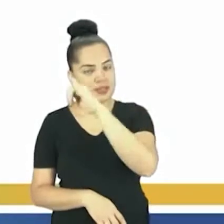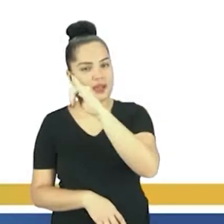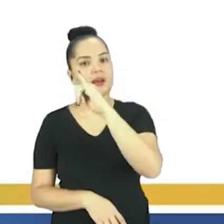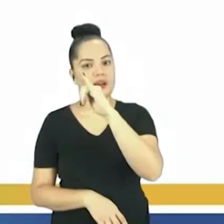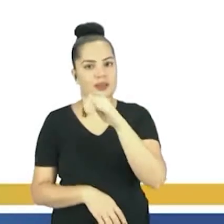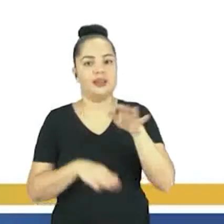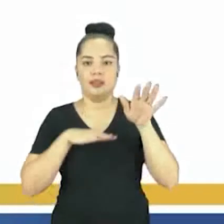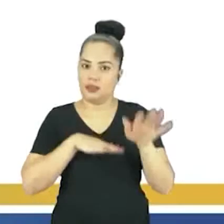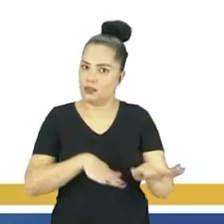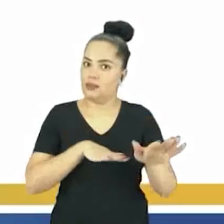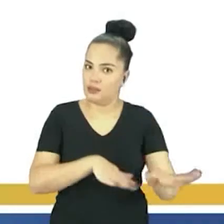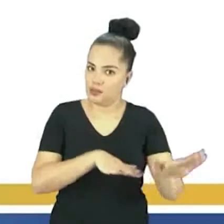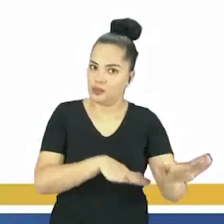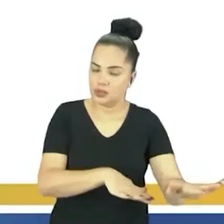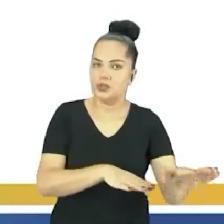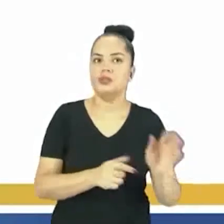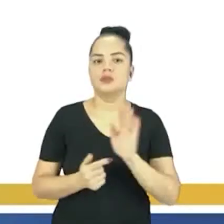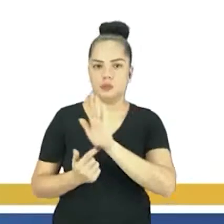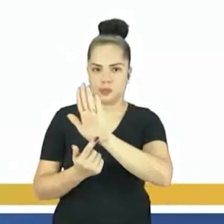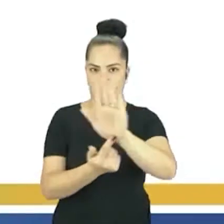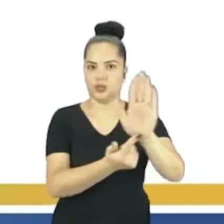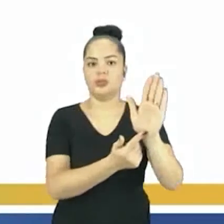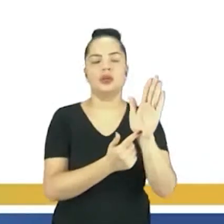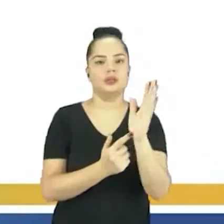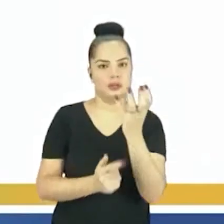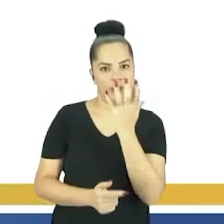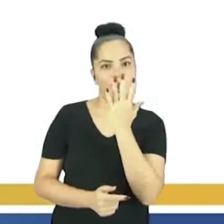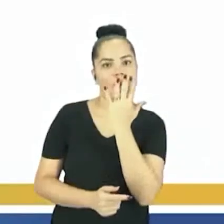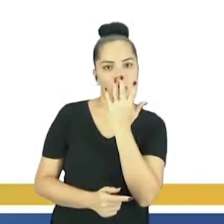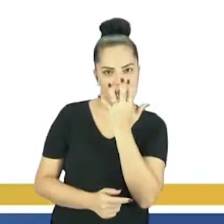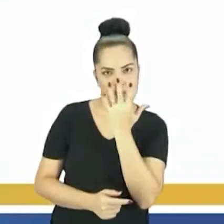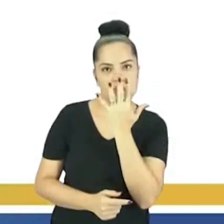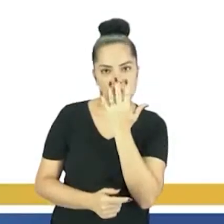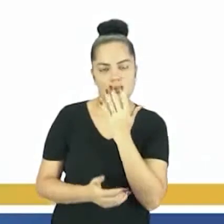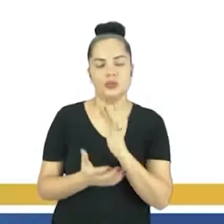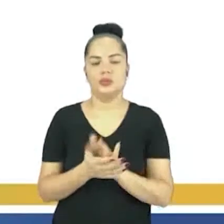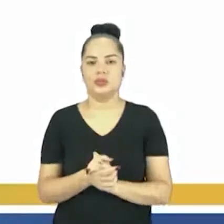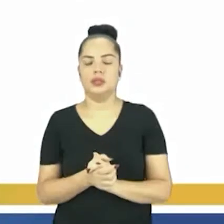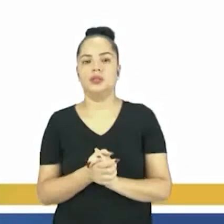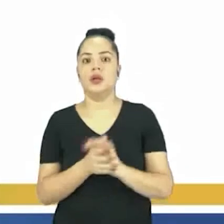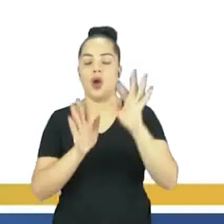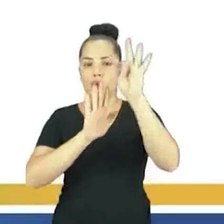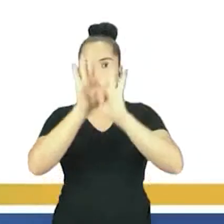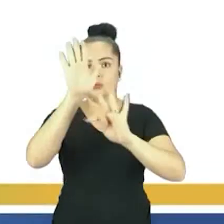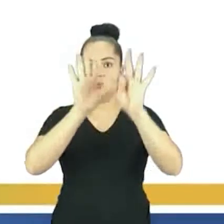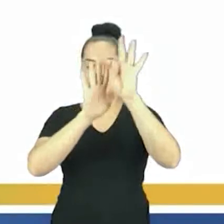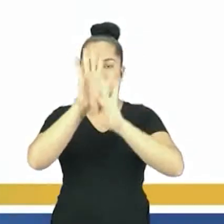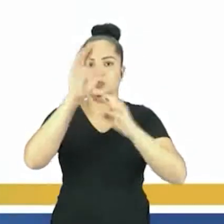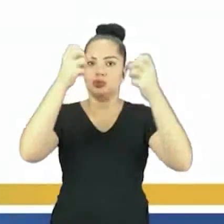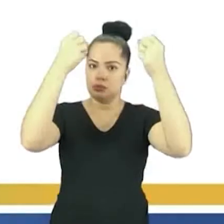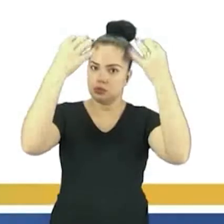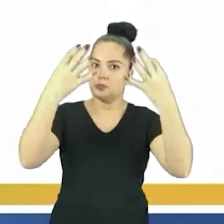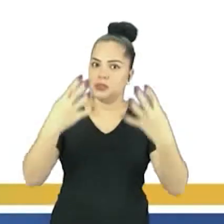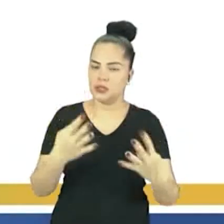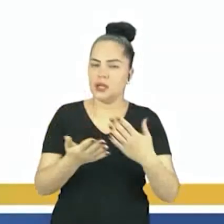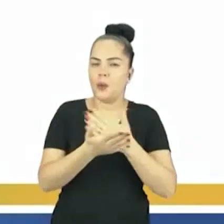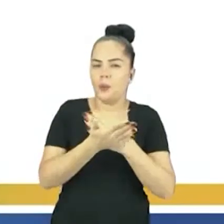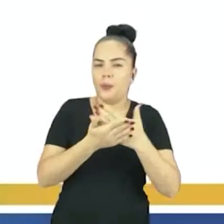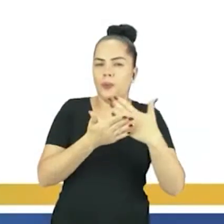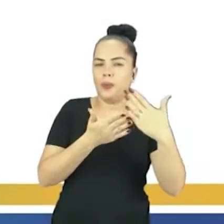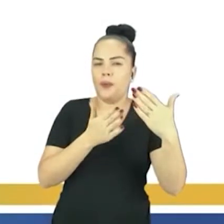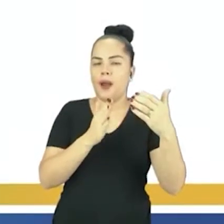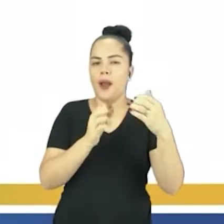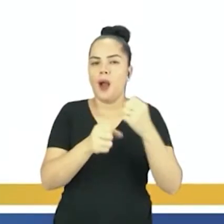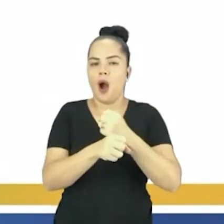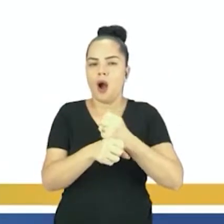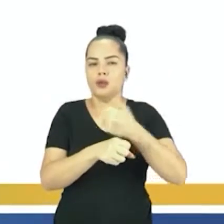respectivas cores de domínio. Mas, como disse no próprio texto, a partir de 1960, começaram a eco